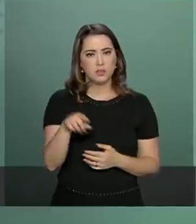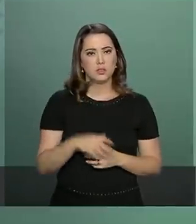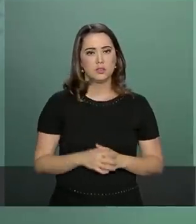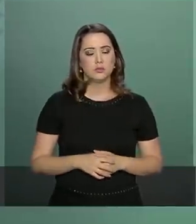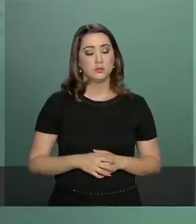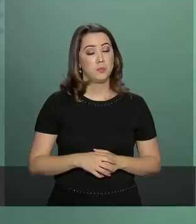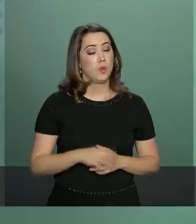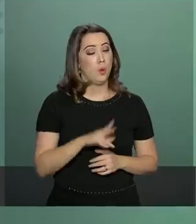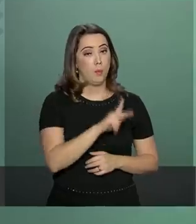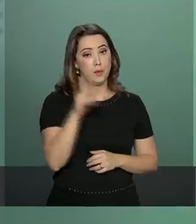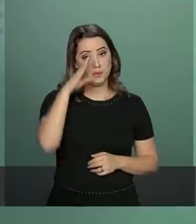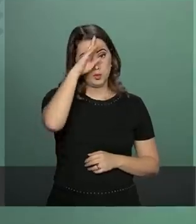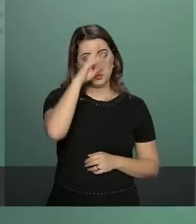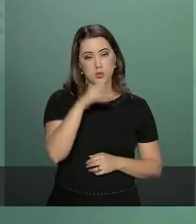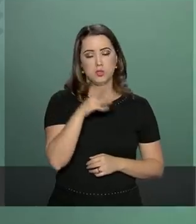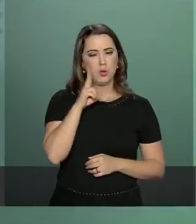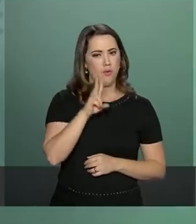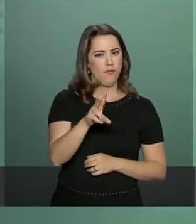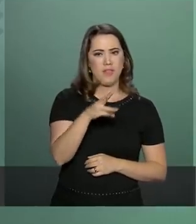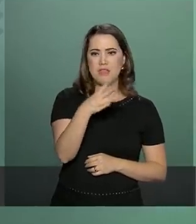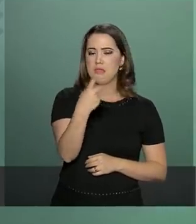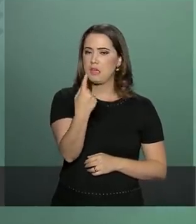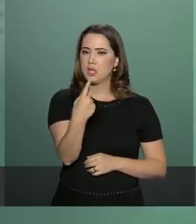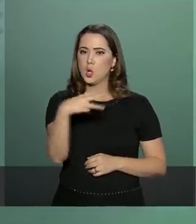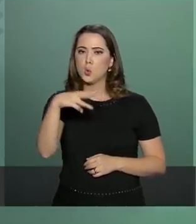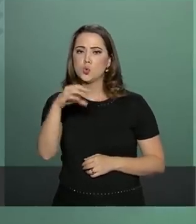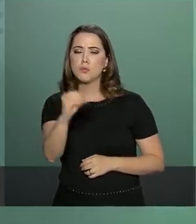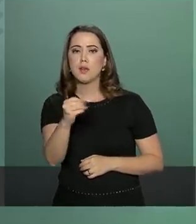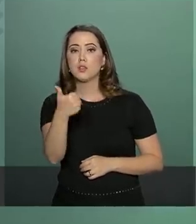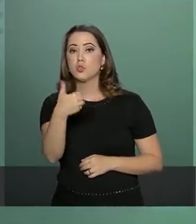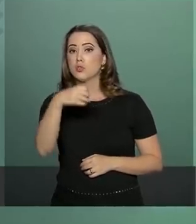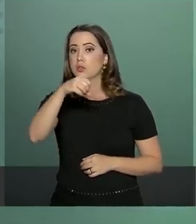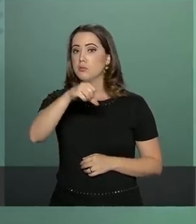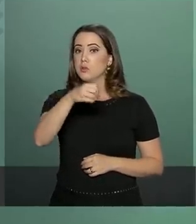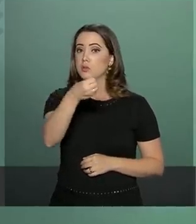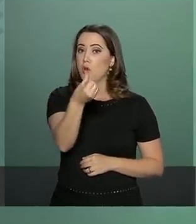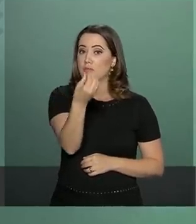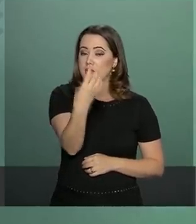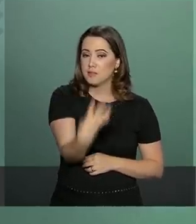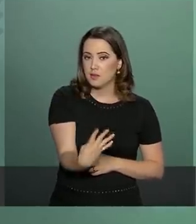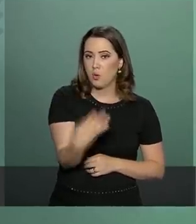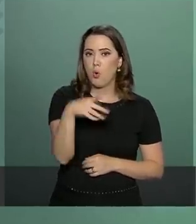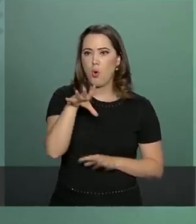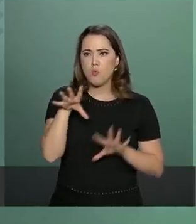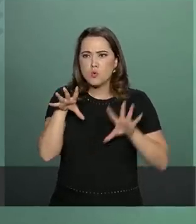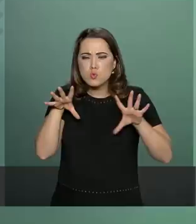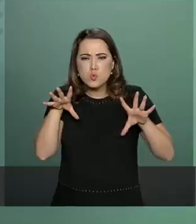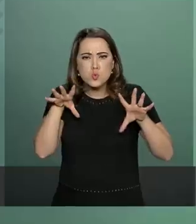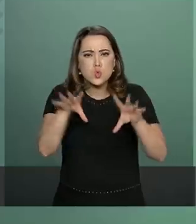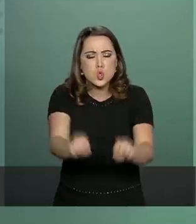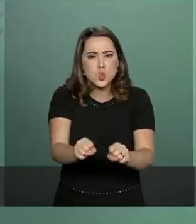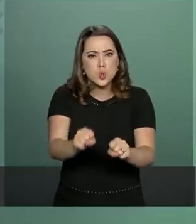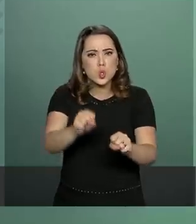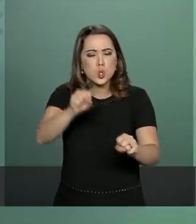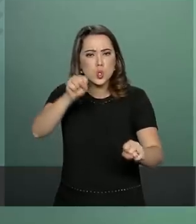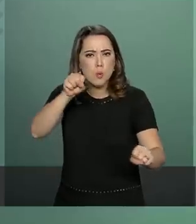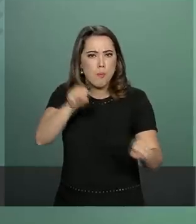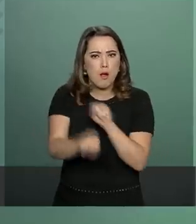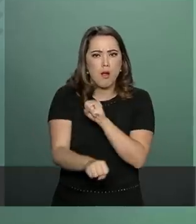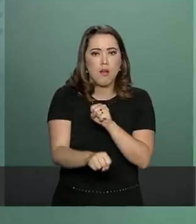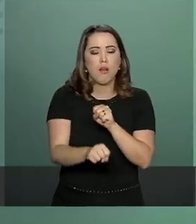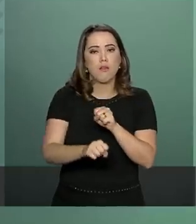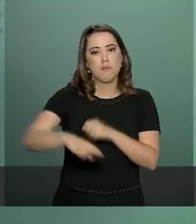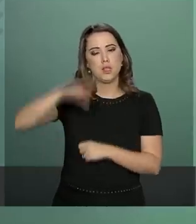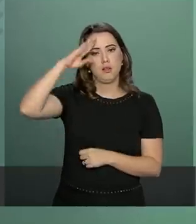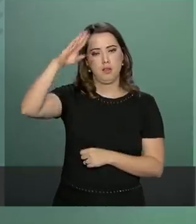31 de março de 1964 golpe militar ele considera que a sociedade reunida e percebendo o perigo